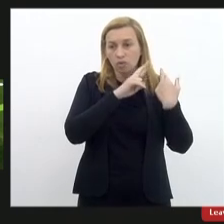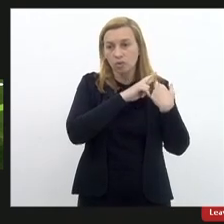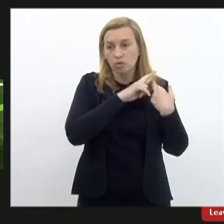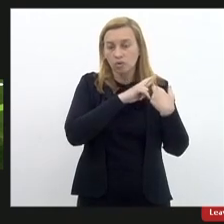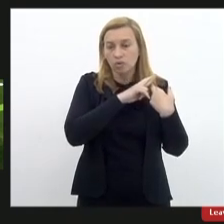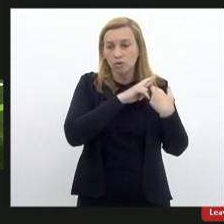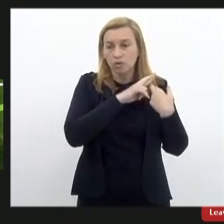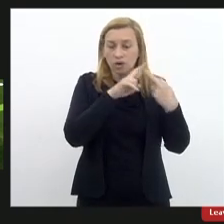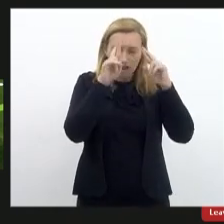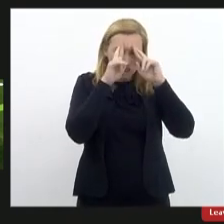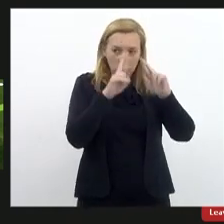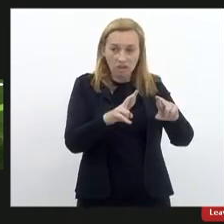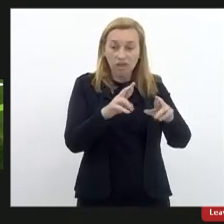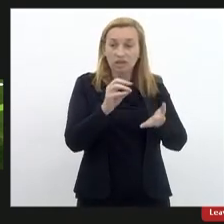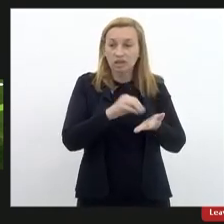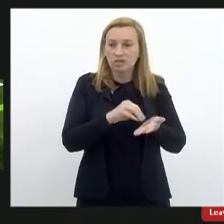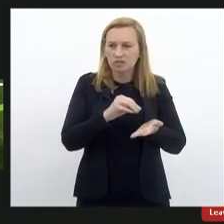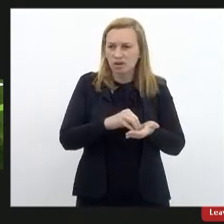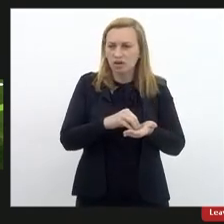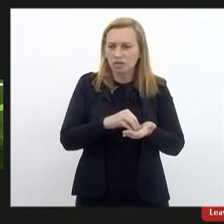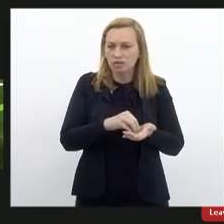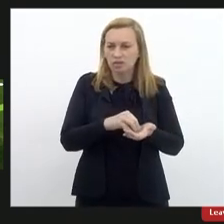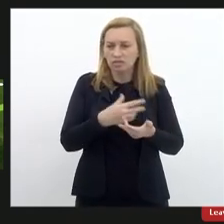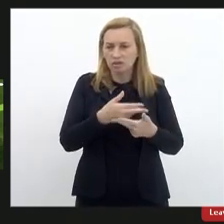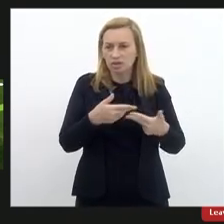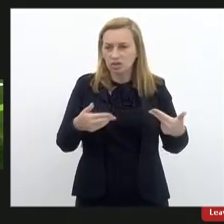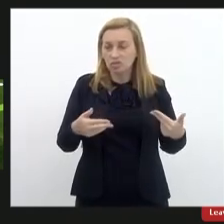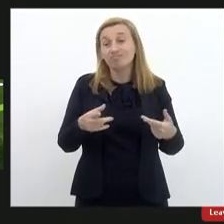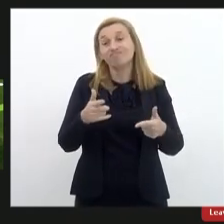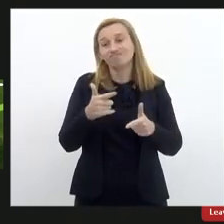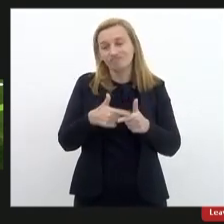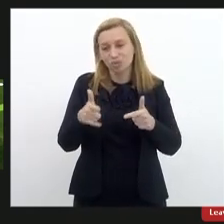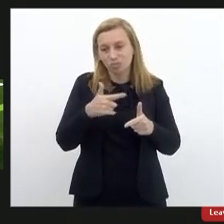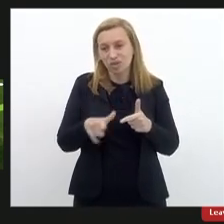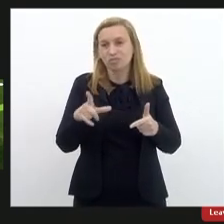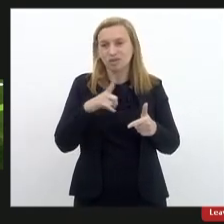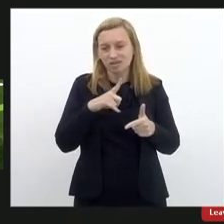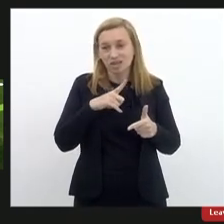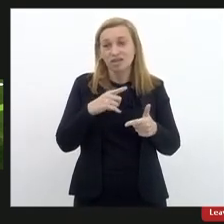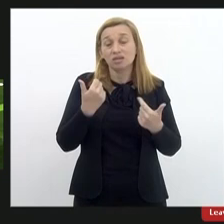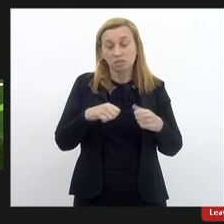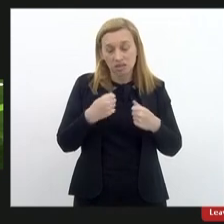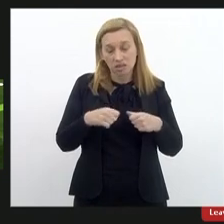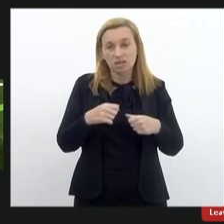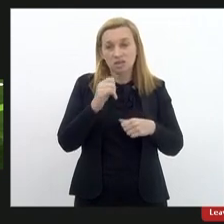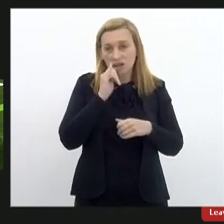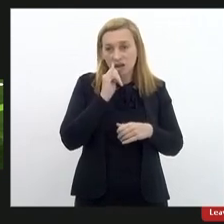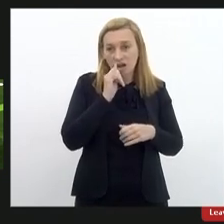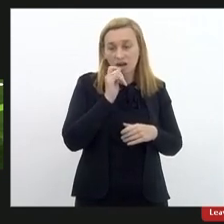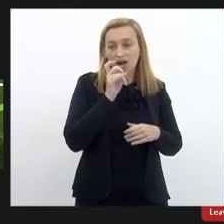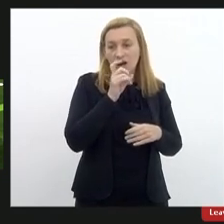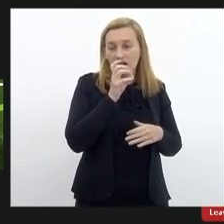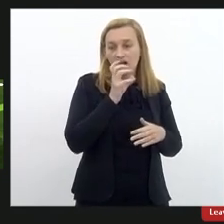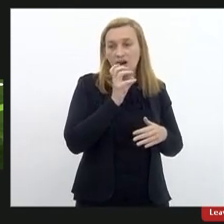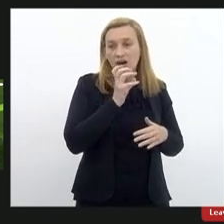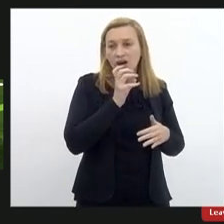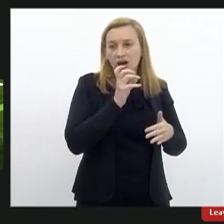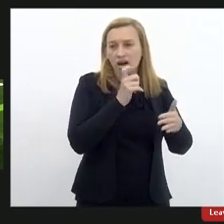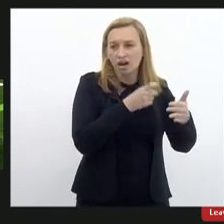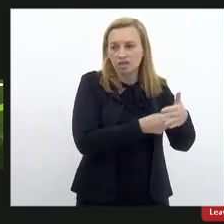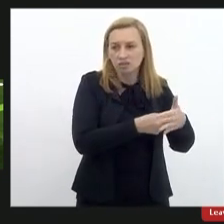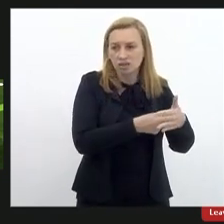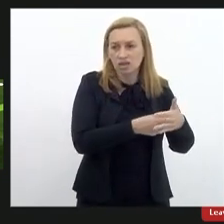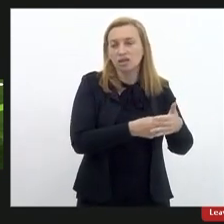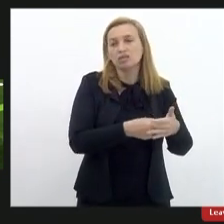falta insumos humanos, mas nós temos uma problemática e isso tem que ser denunciado e eu aproveito o canal para